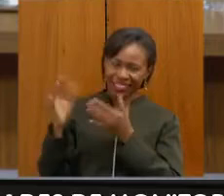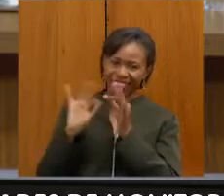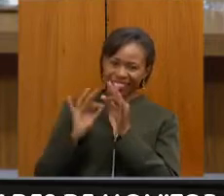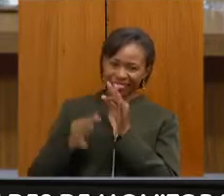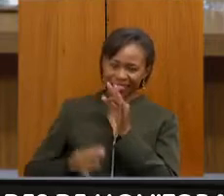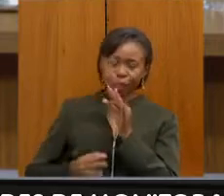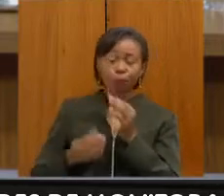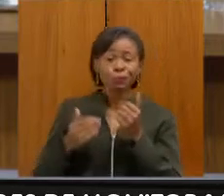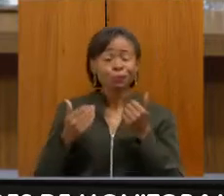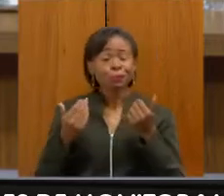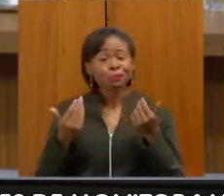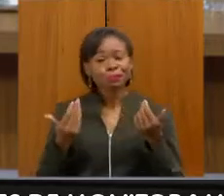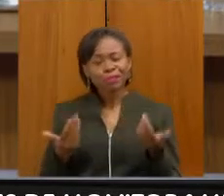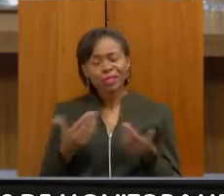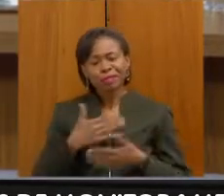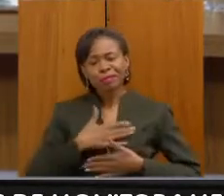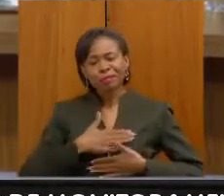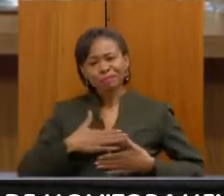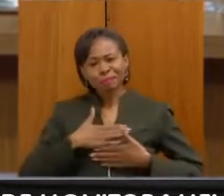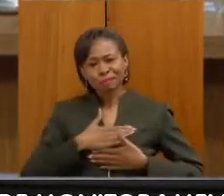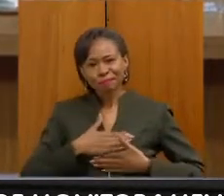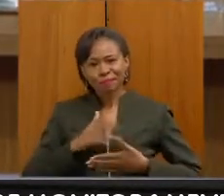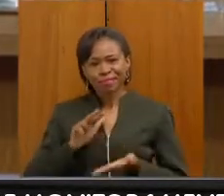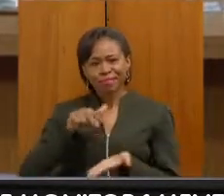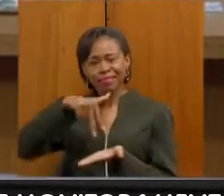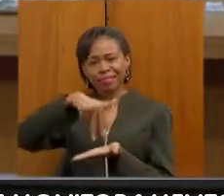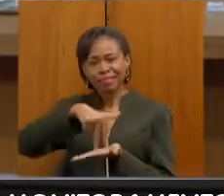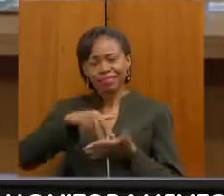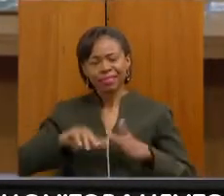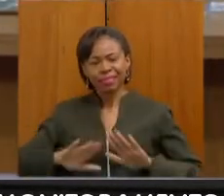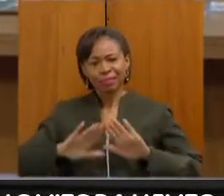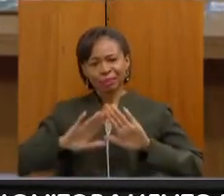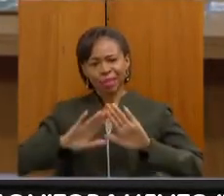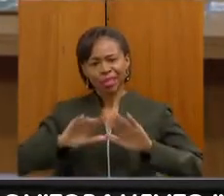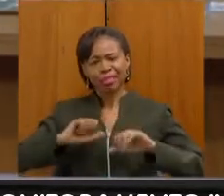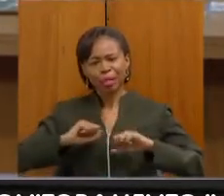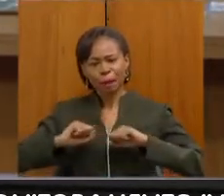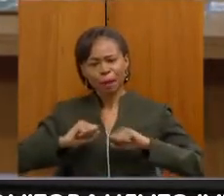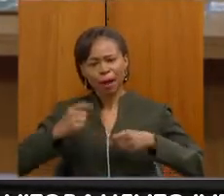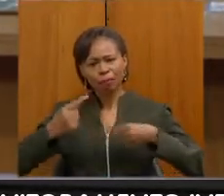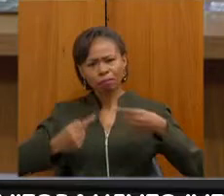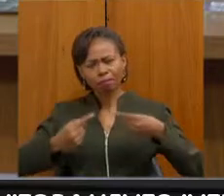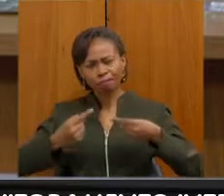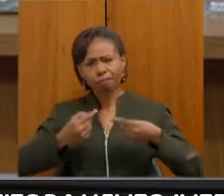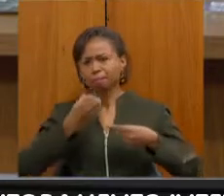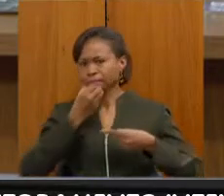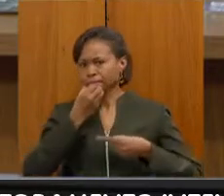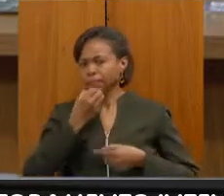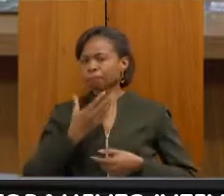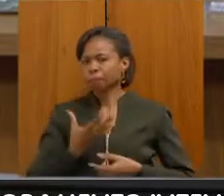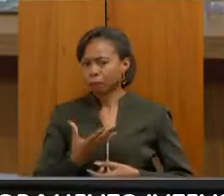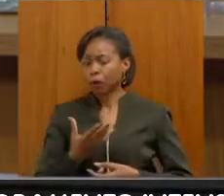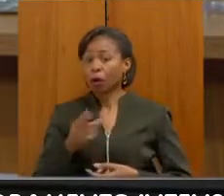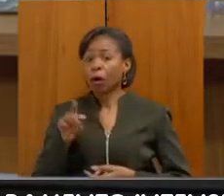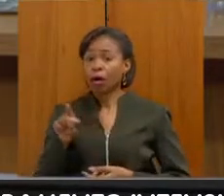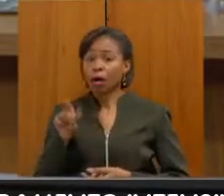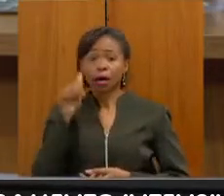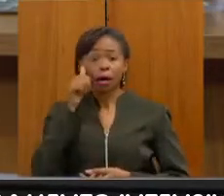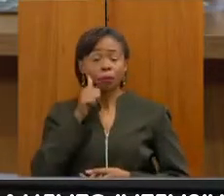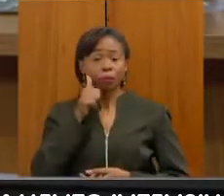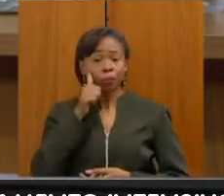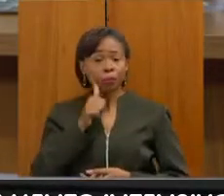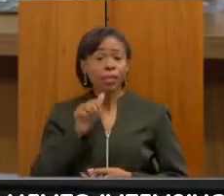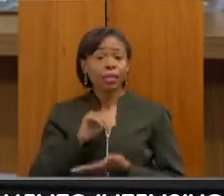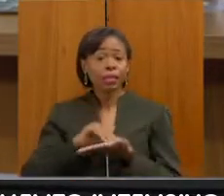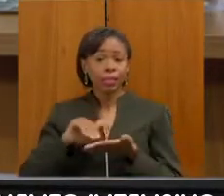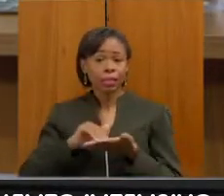Enfim, pessoal, é sempre uma honra estar aqui na Assembleia e poder participar desses debates. Para a gente é muito engrandecedor. A nossa secretária, Elisabeth Jucaila,